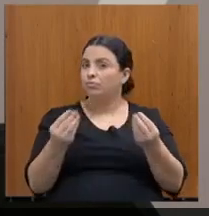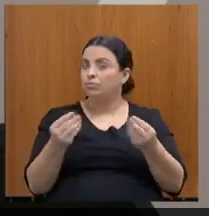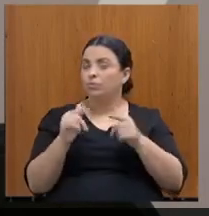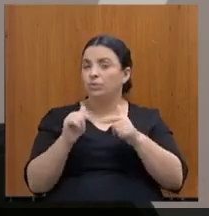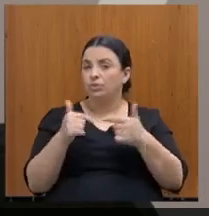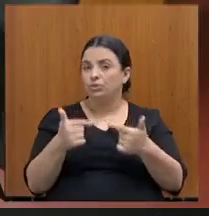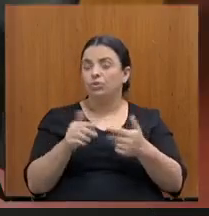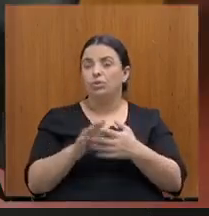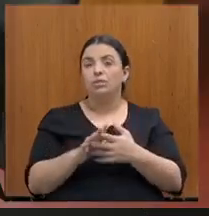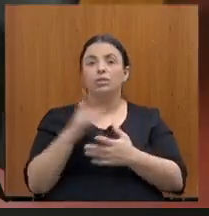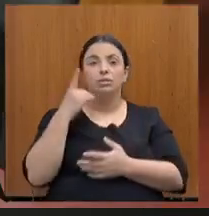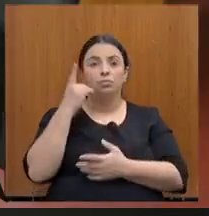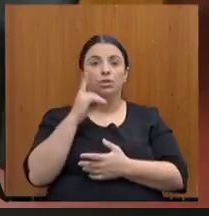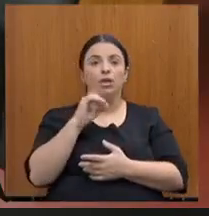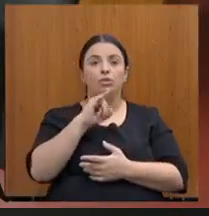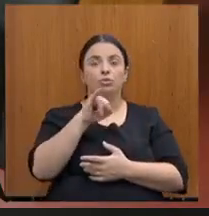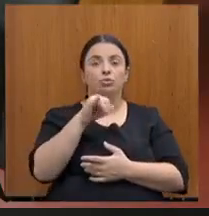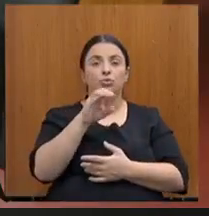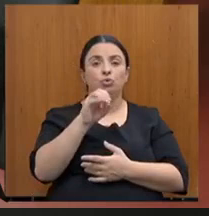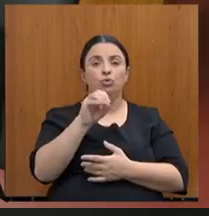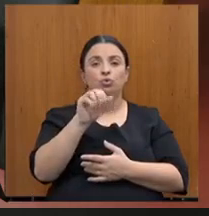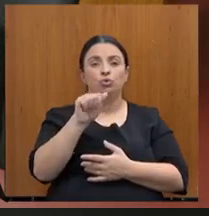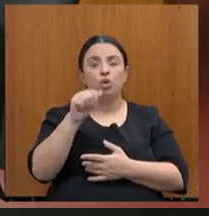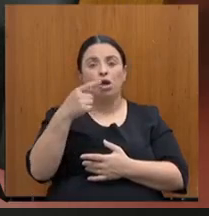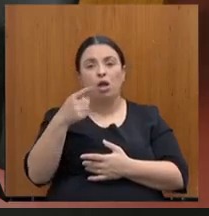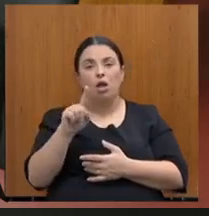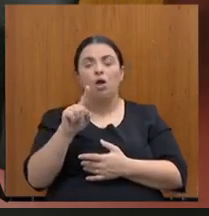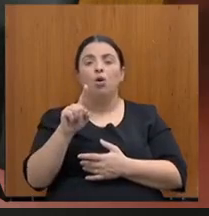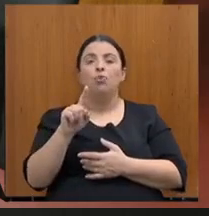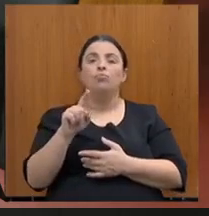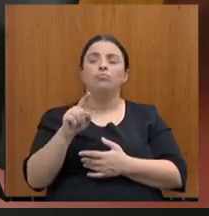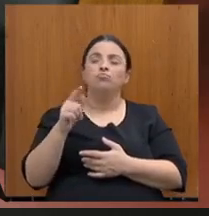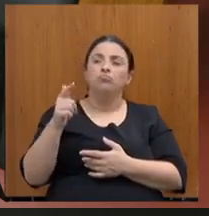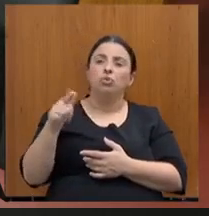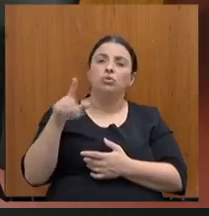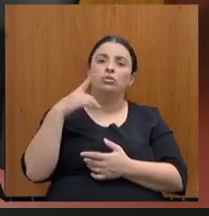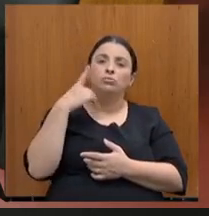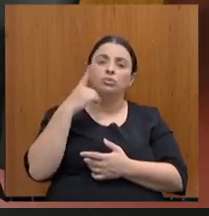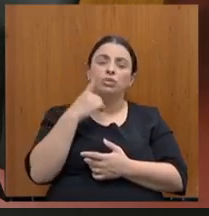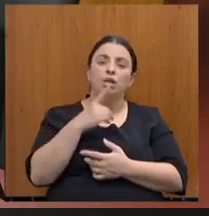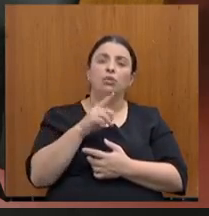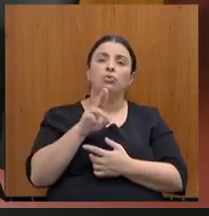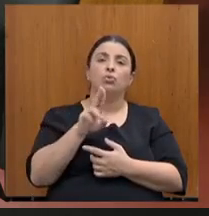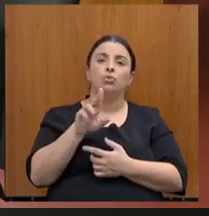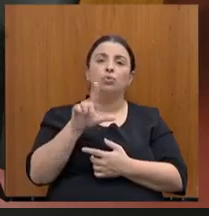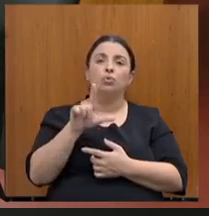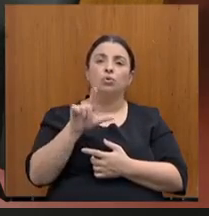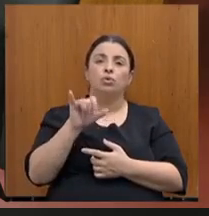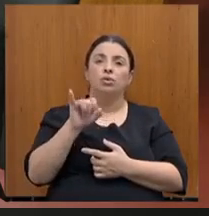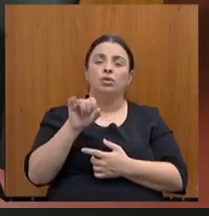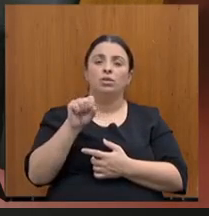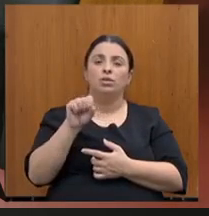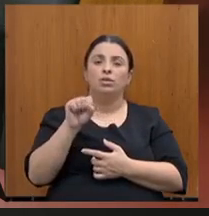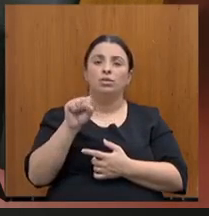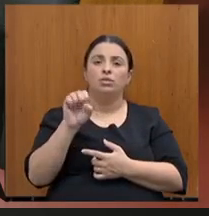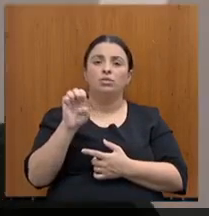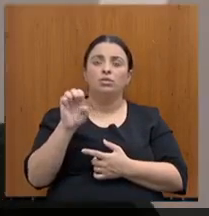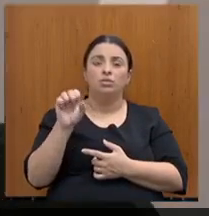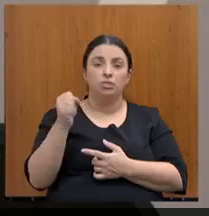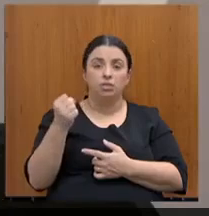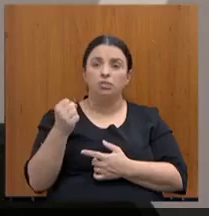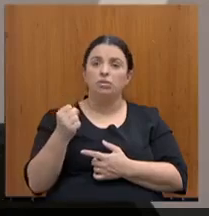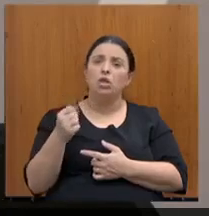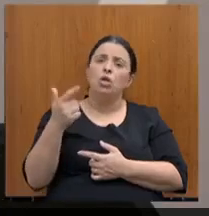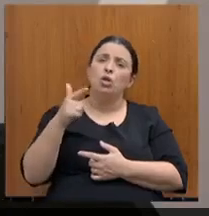Magalhães, também, muito querido nosso, deputado Ulisses Gomes, e todos os deputados que também